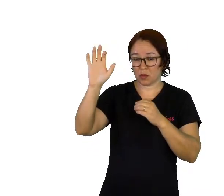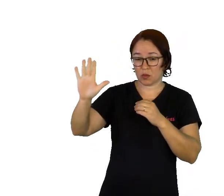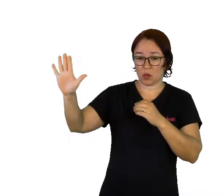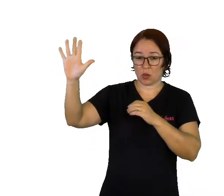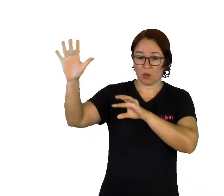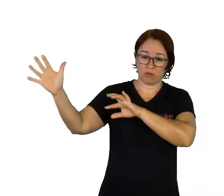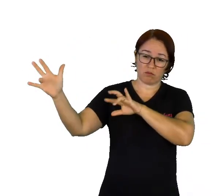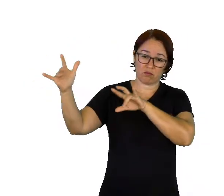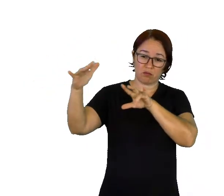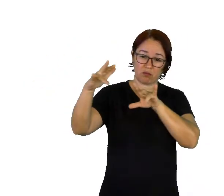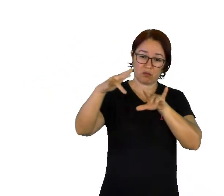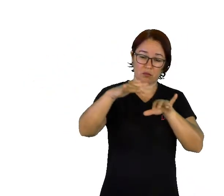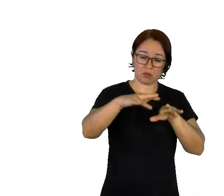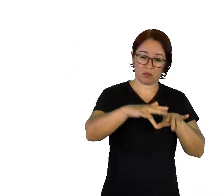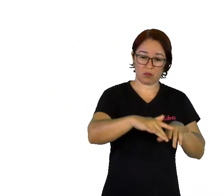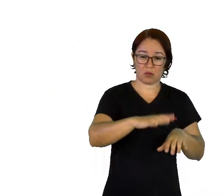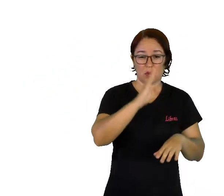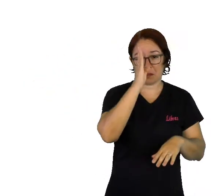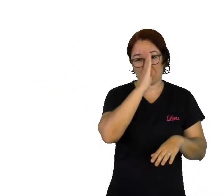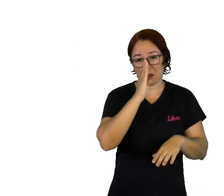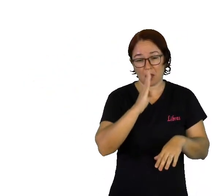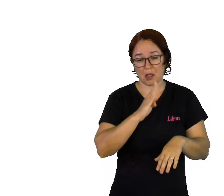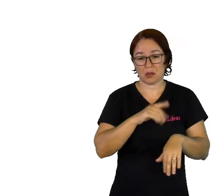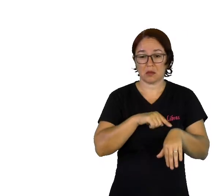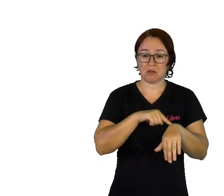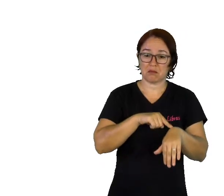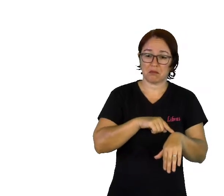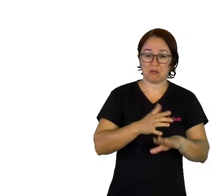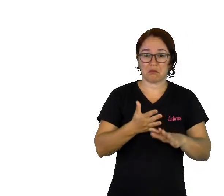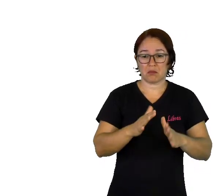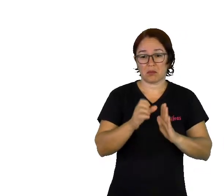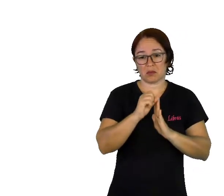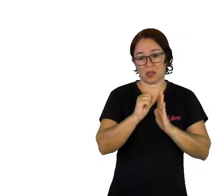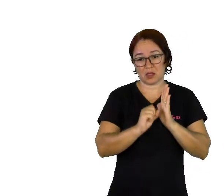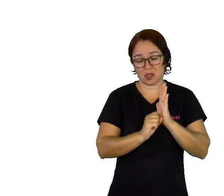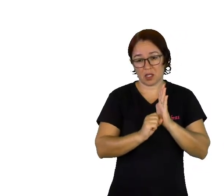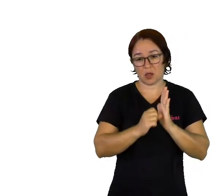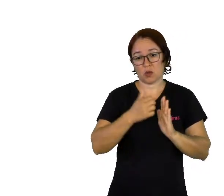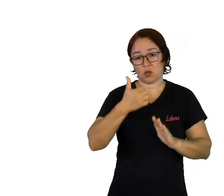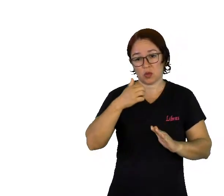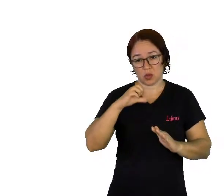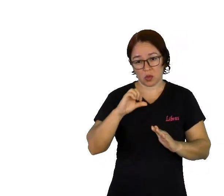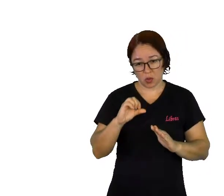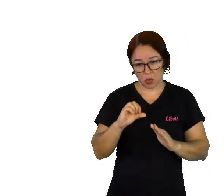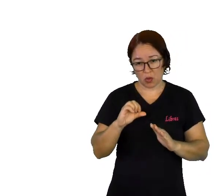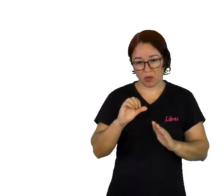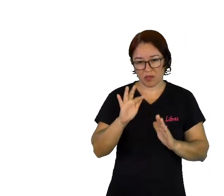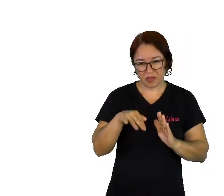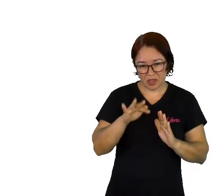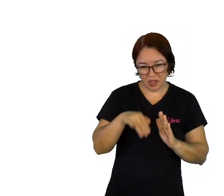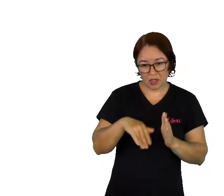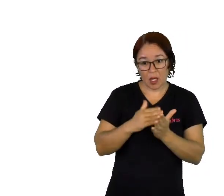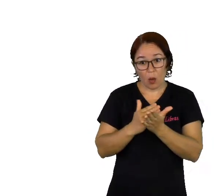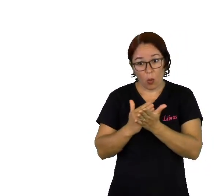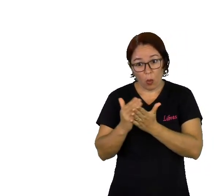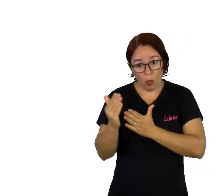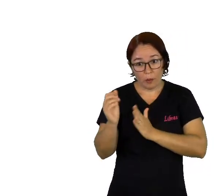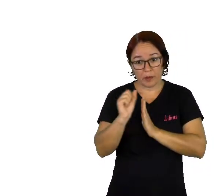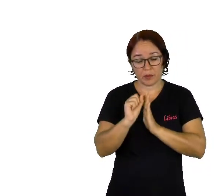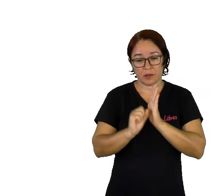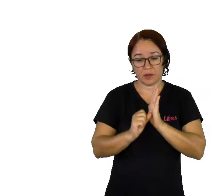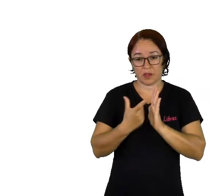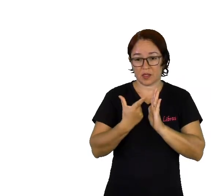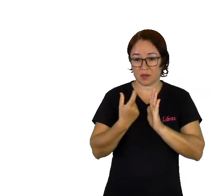país na virada do século XIX para o século XX. Ocorreu o maior fluxo imigratório já visto